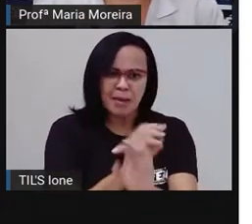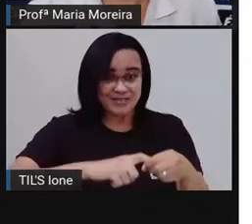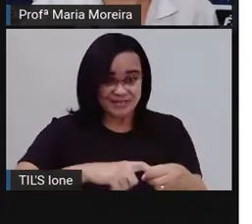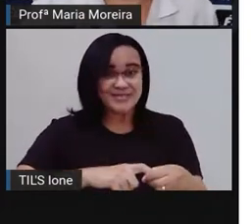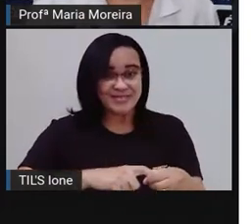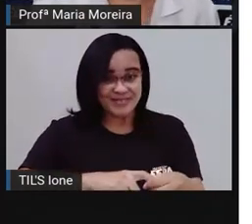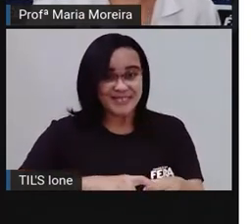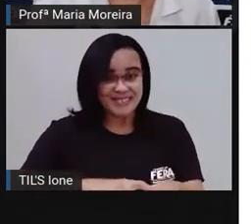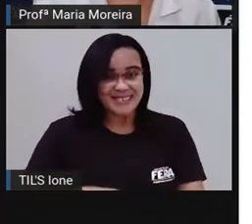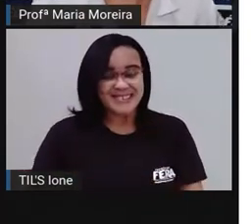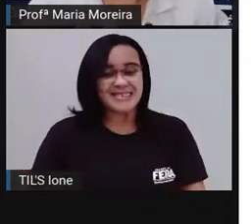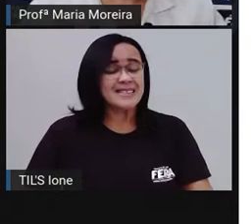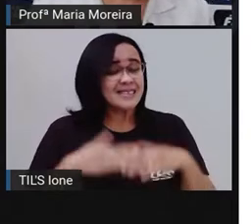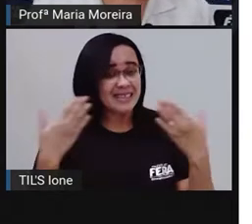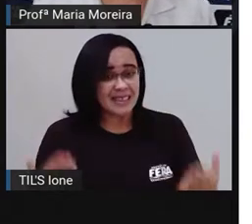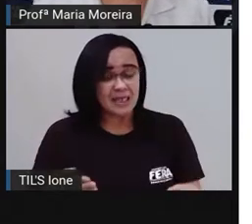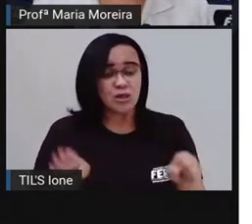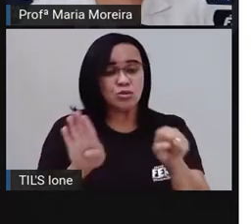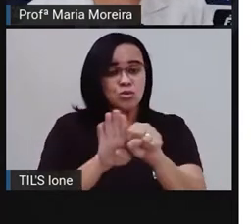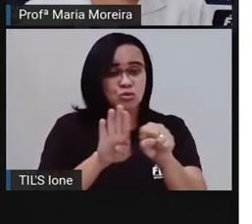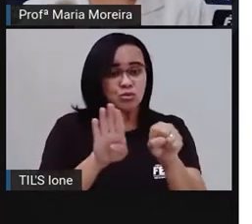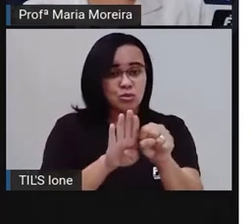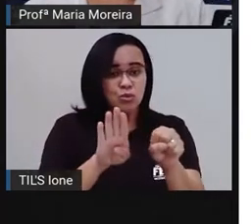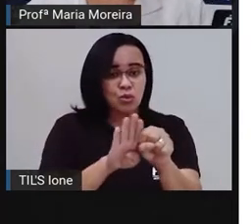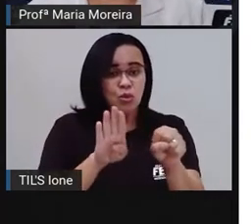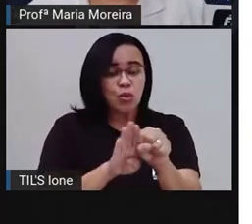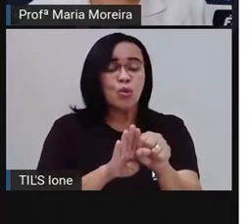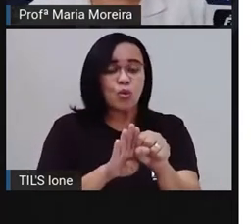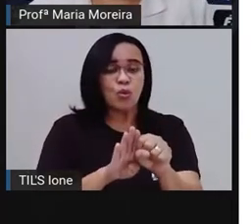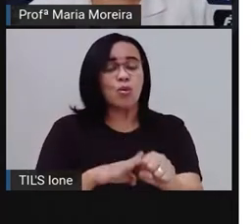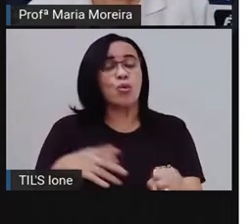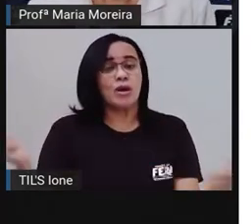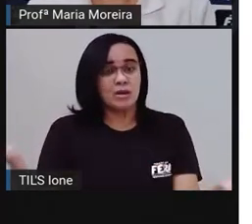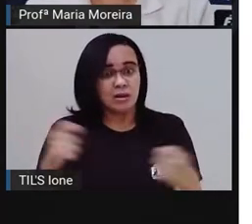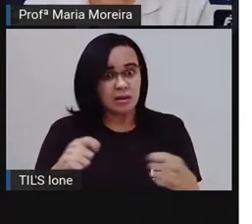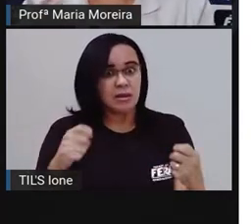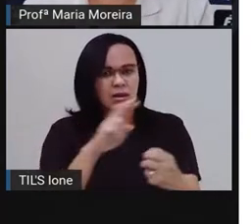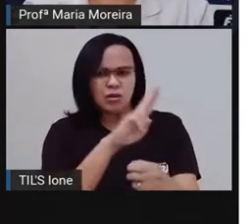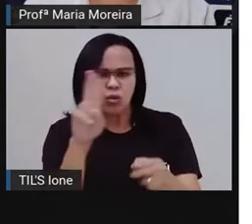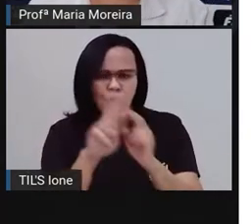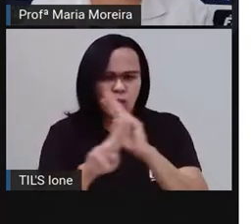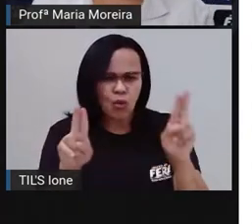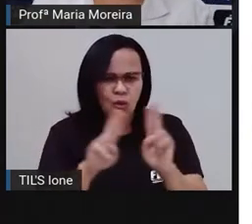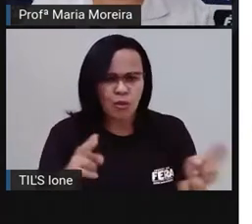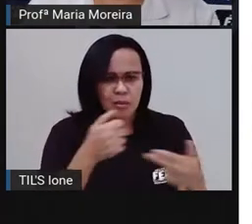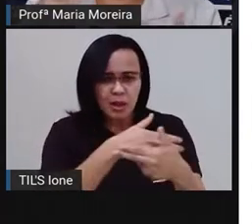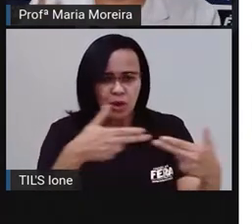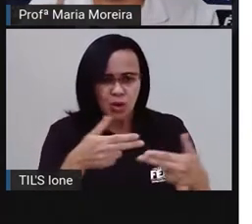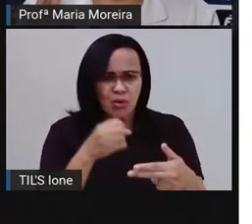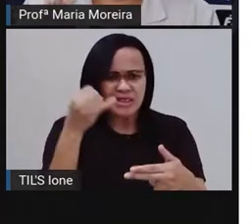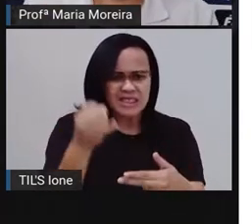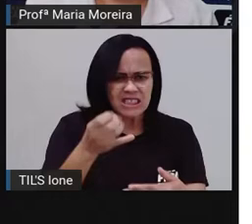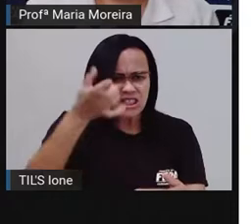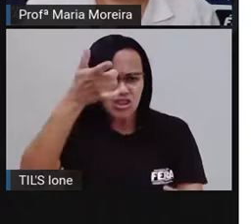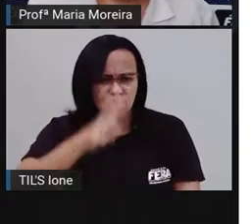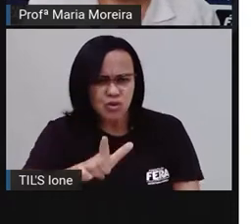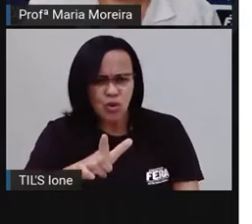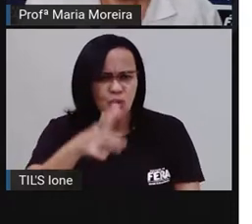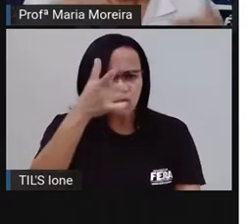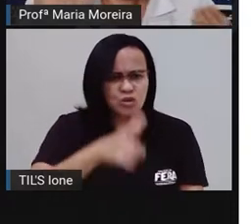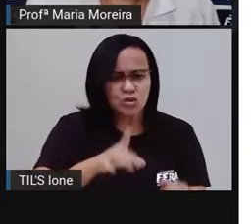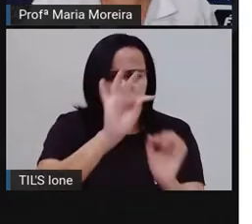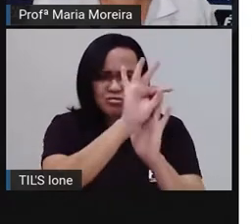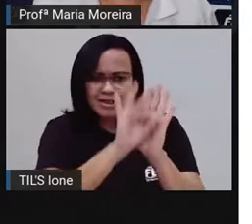às coisas. Bom, e aí, o substantivo, né, que dá aí esse nome às coisas, quando ele fica repetido lá no texto ou na